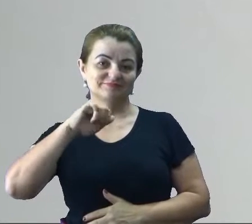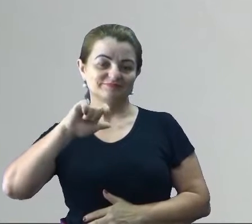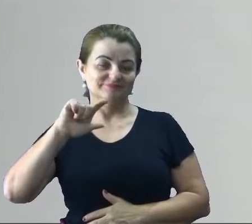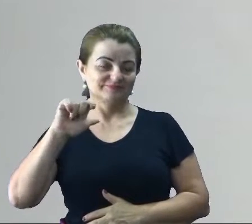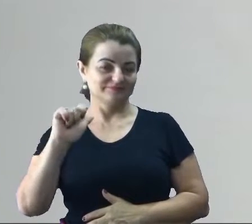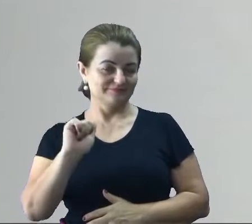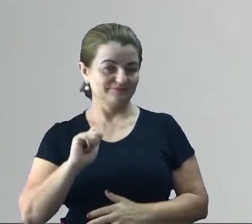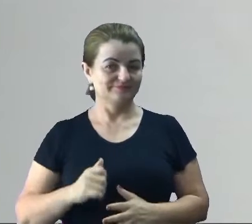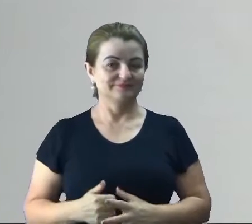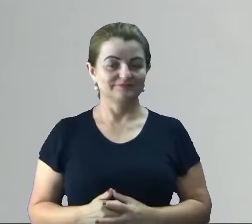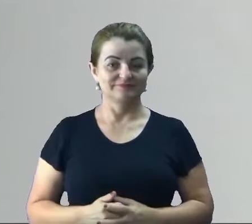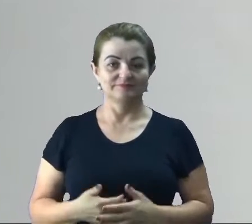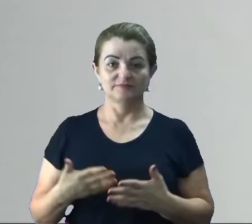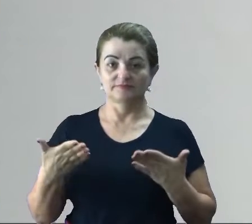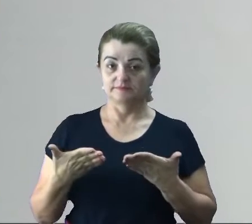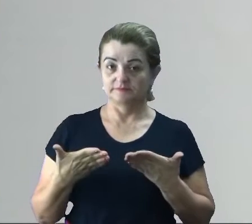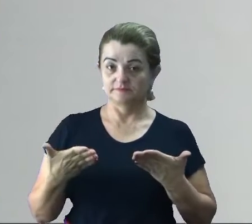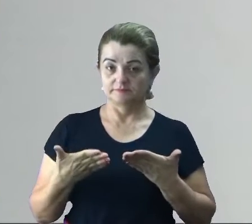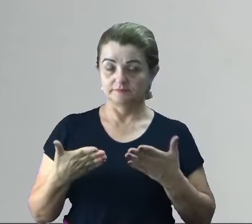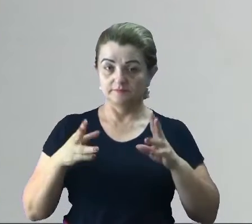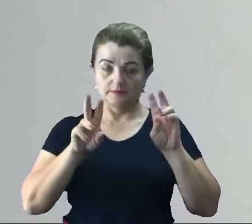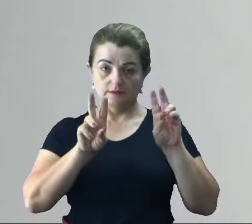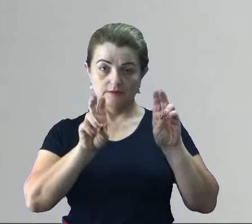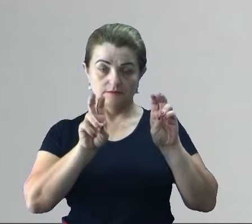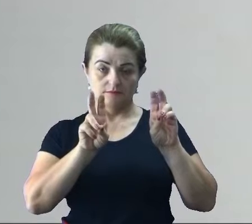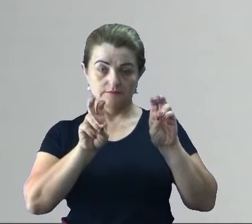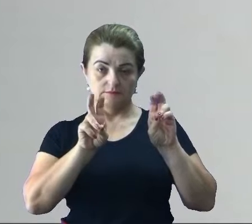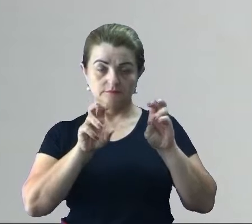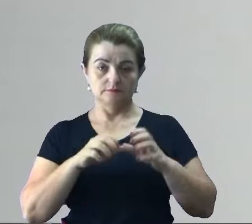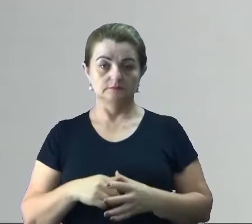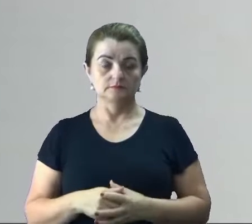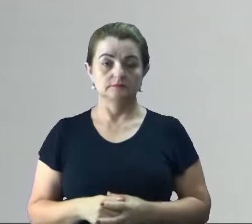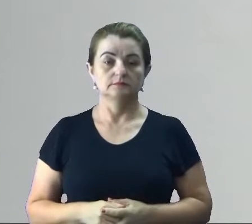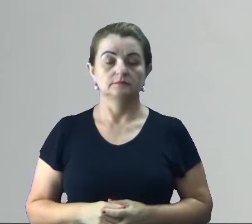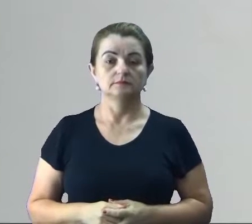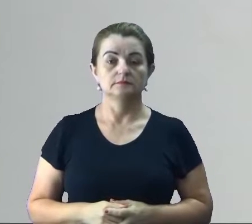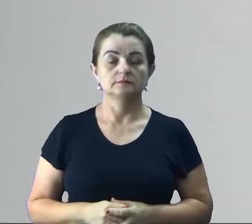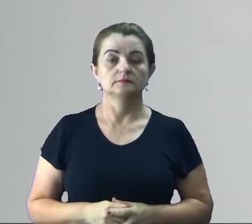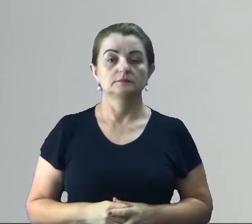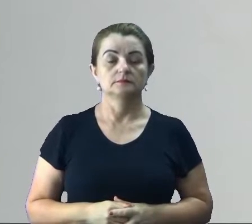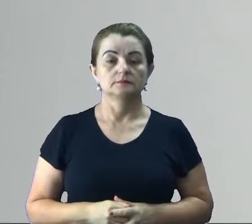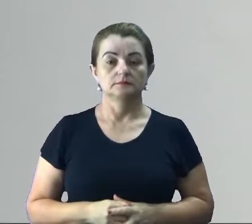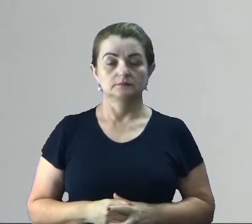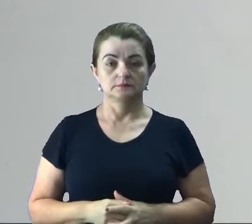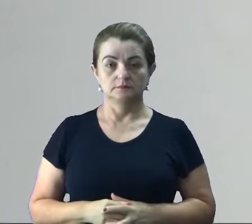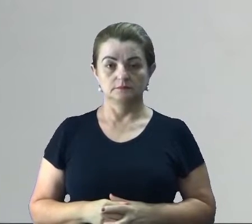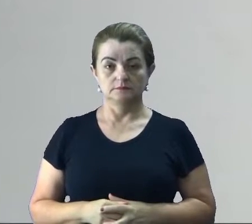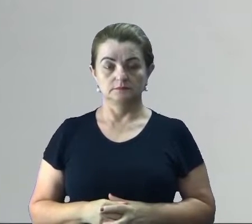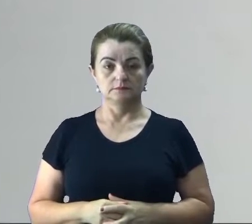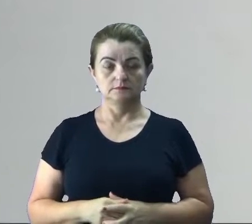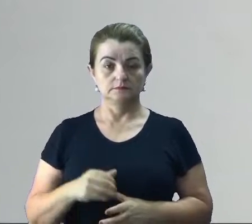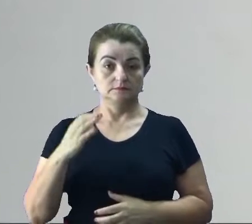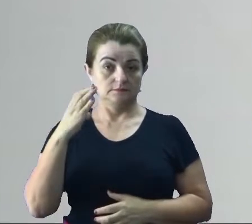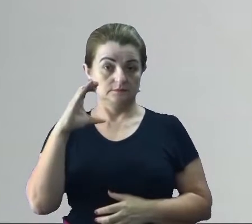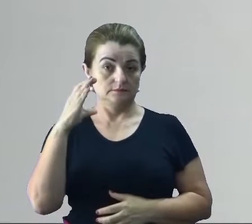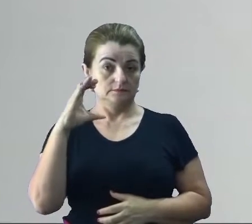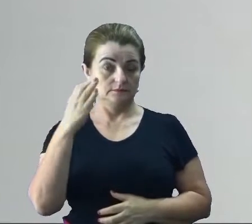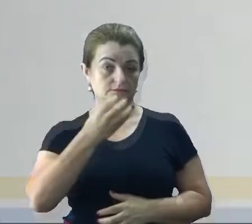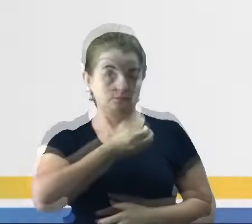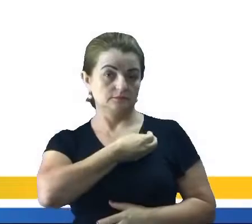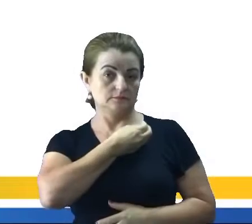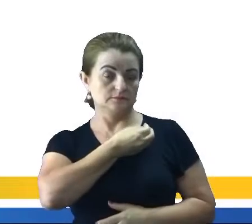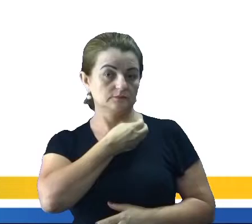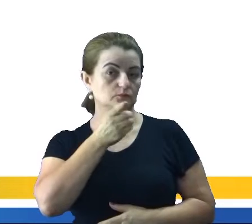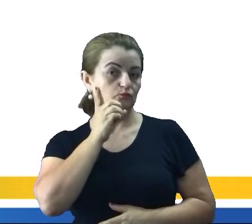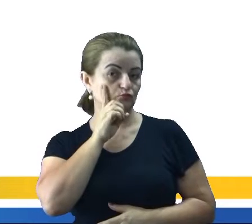meu nome é Camila e na aula de hoje nós iremos estudar sobre Science and Daily Life. A ciência na vida